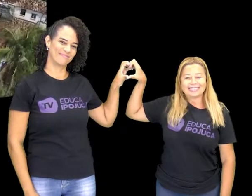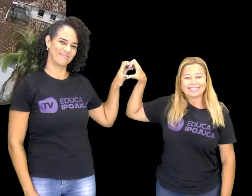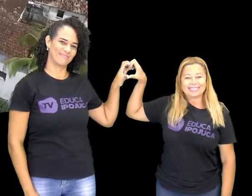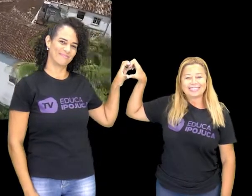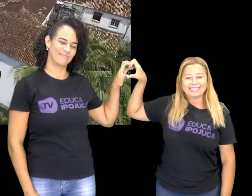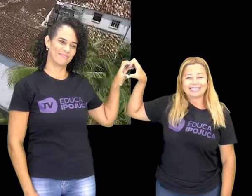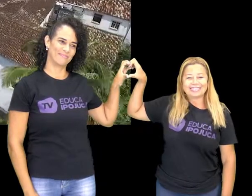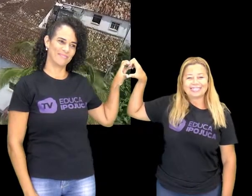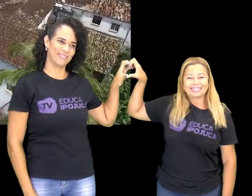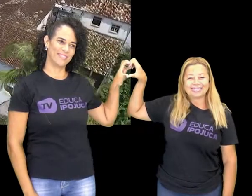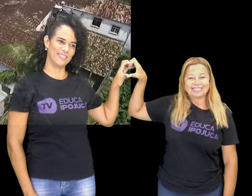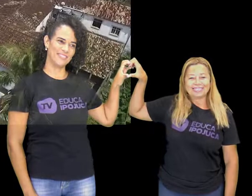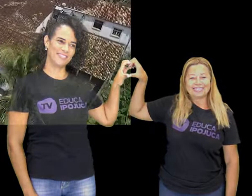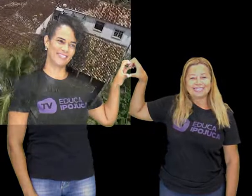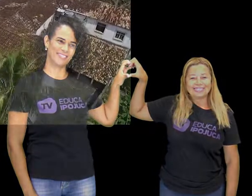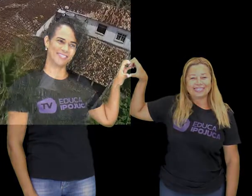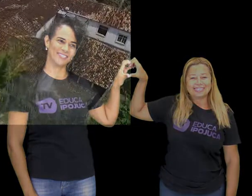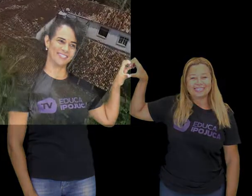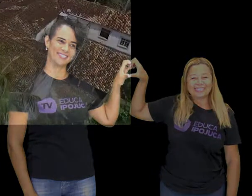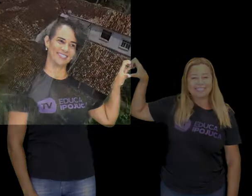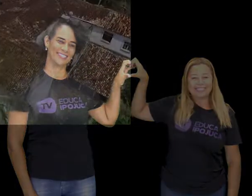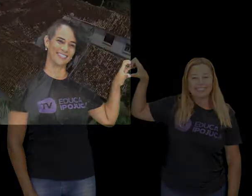Epojuca, cidade amada-se-ra